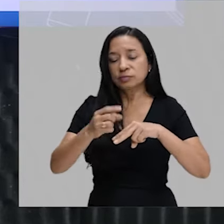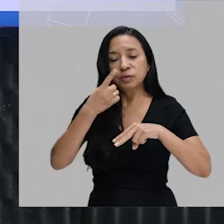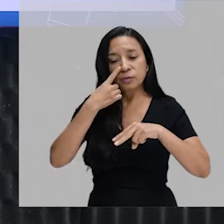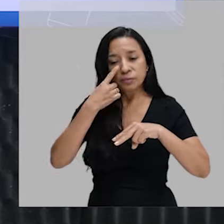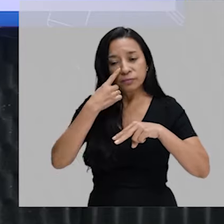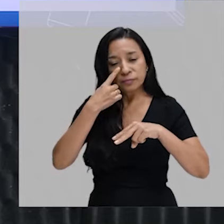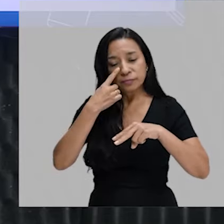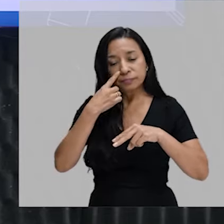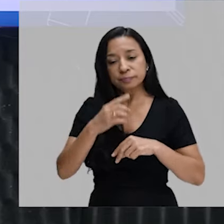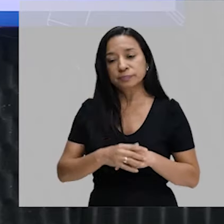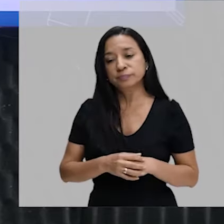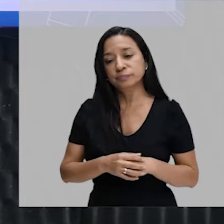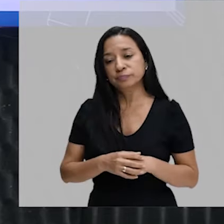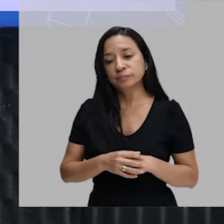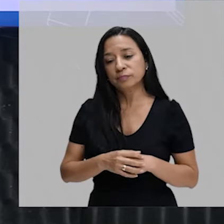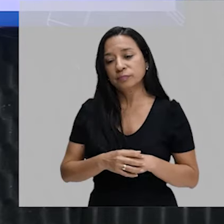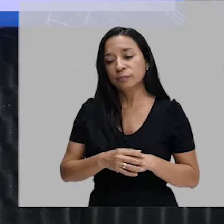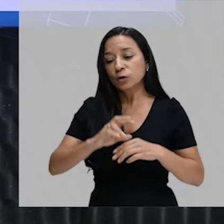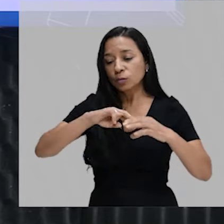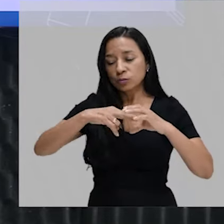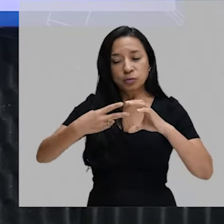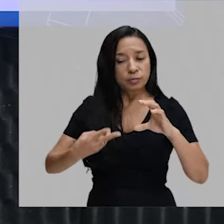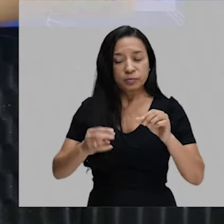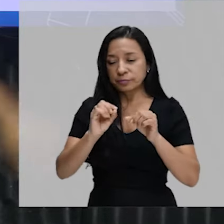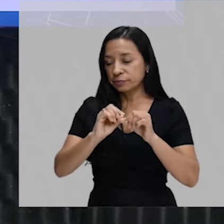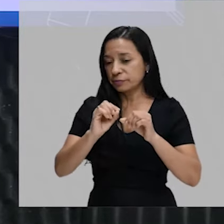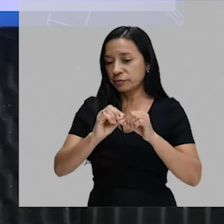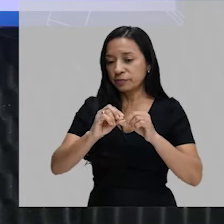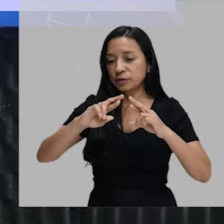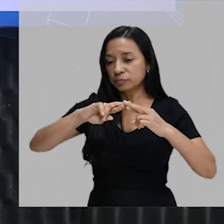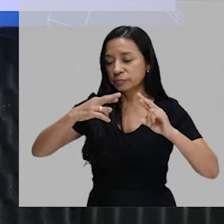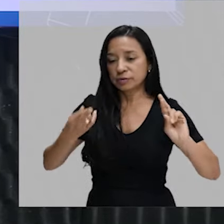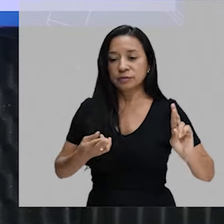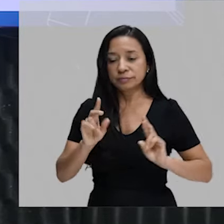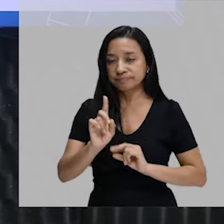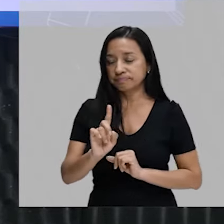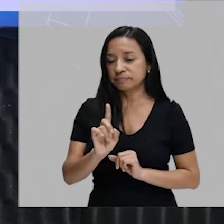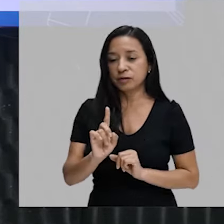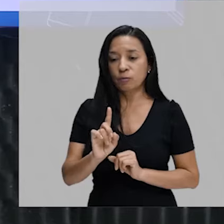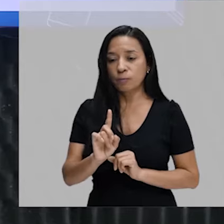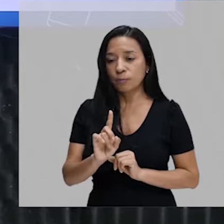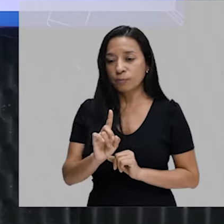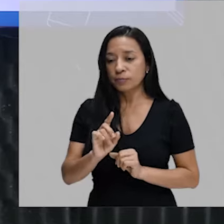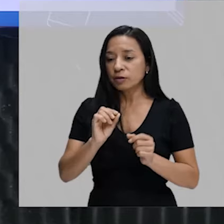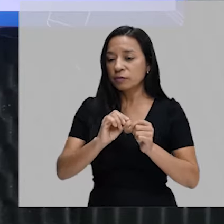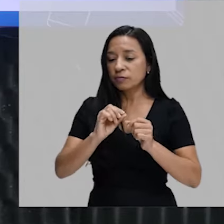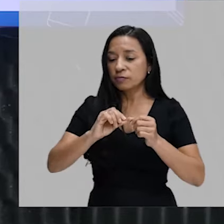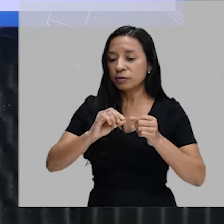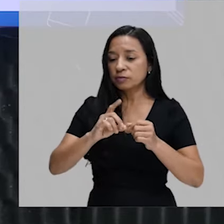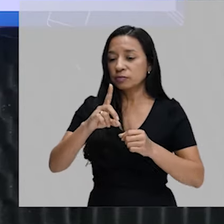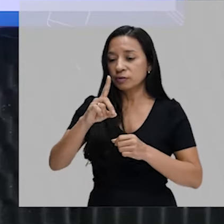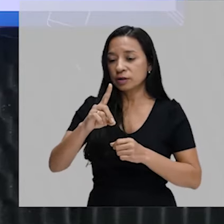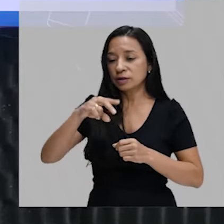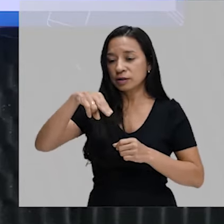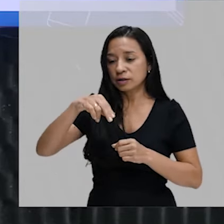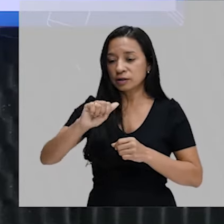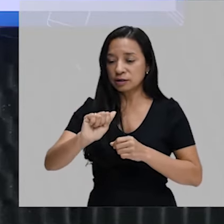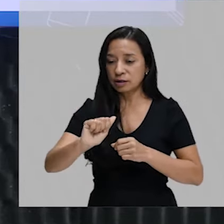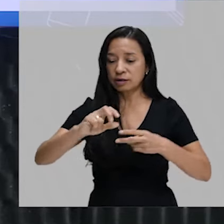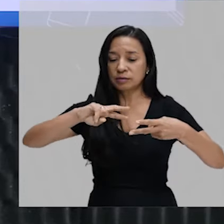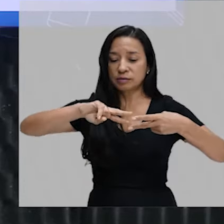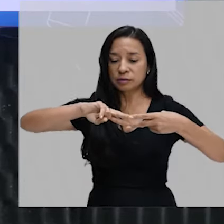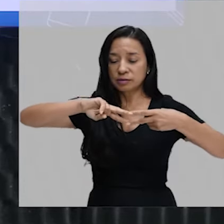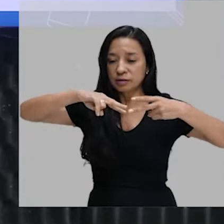os cromossomos não é feito de RNA. Os cromossomos são feitos de DNA. Nós vamos